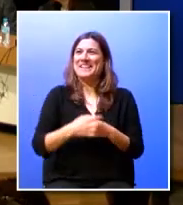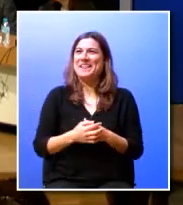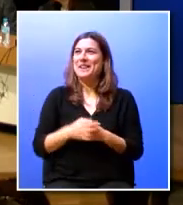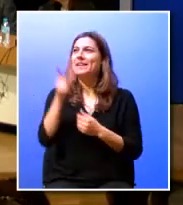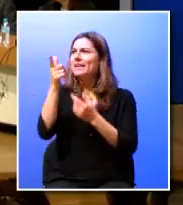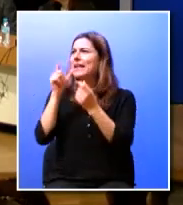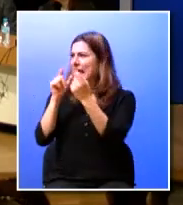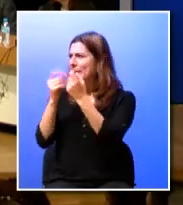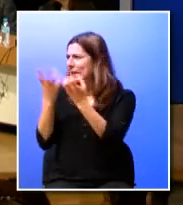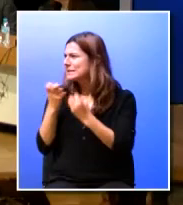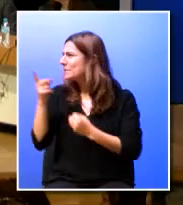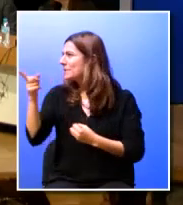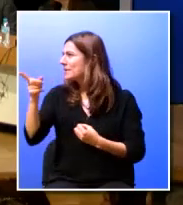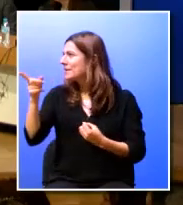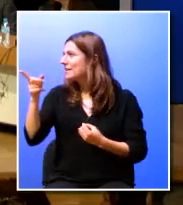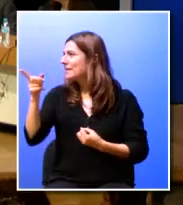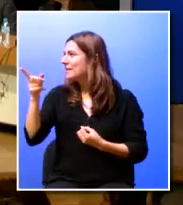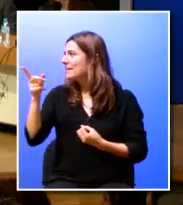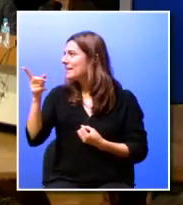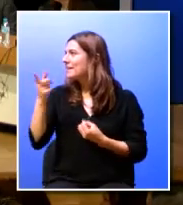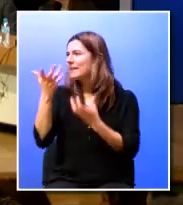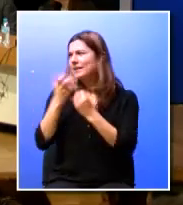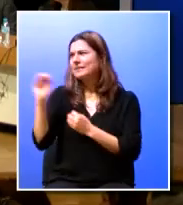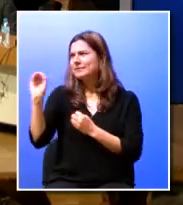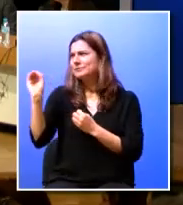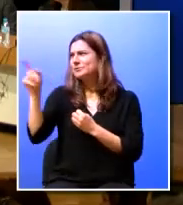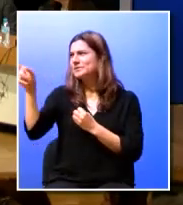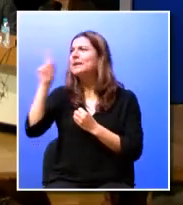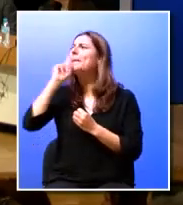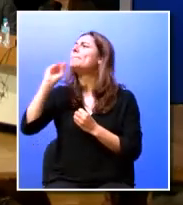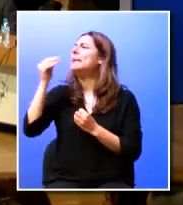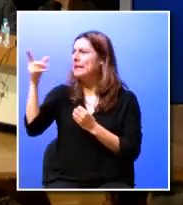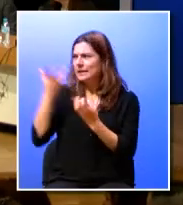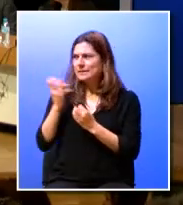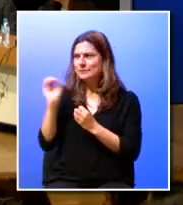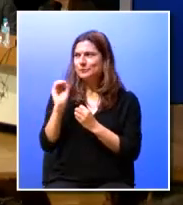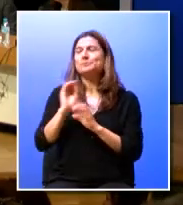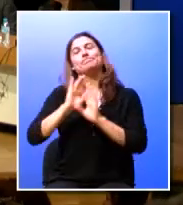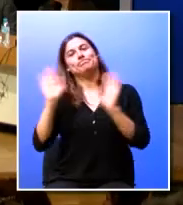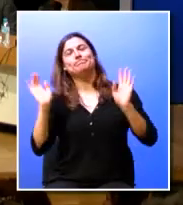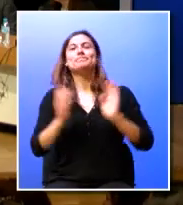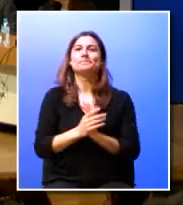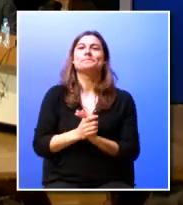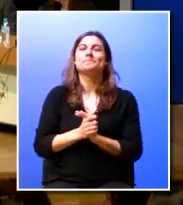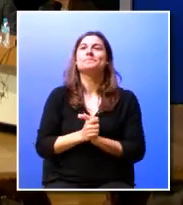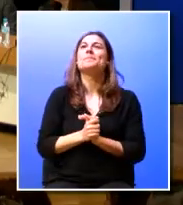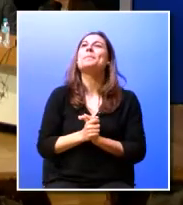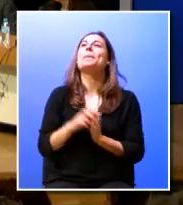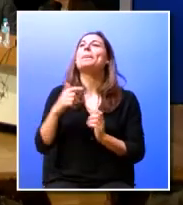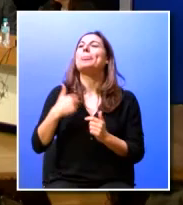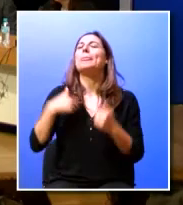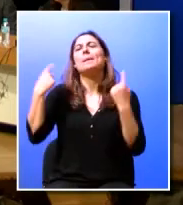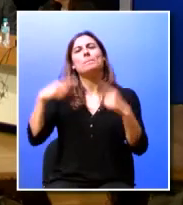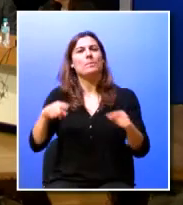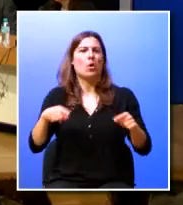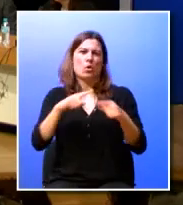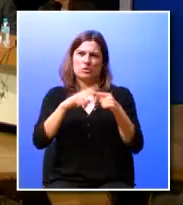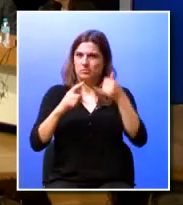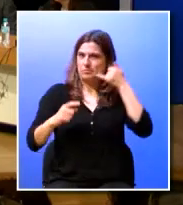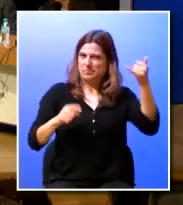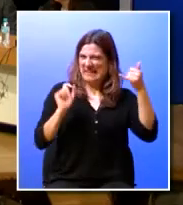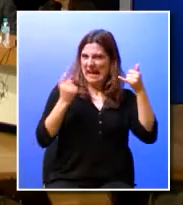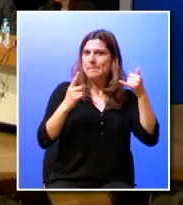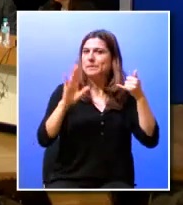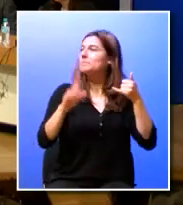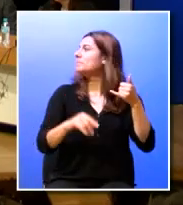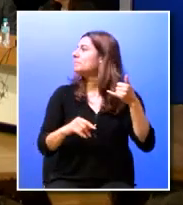recebeu o e-mail? Vanessa arroba não recebeu? a menina? não? não? eu vou só fazer um telefonema é rápido